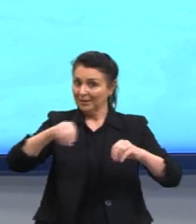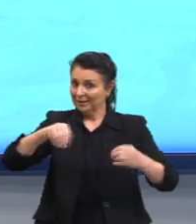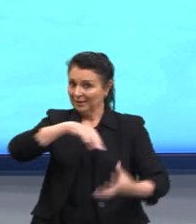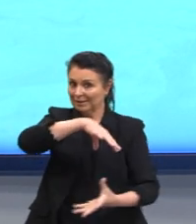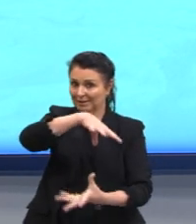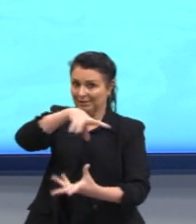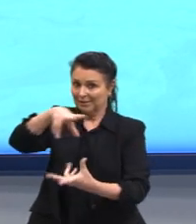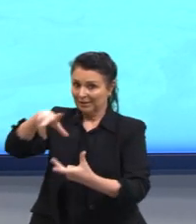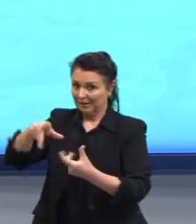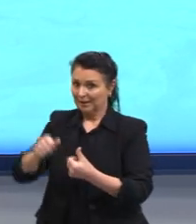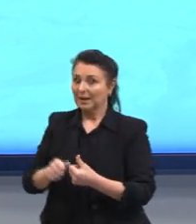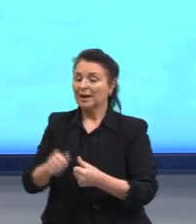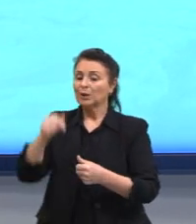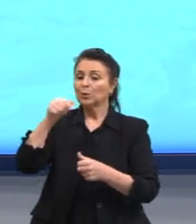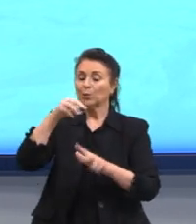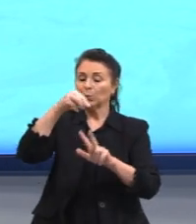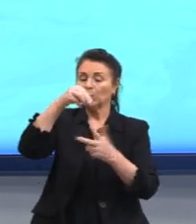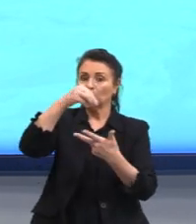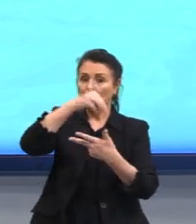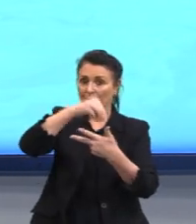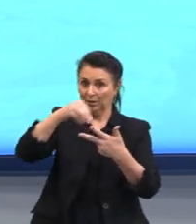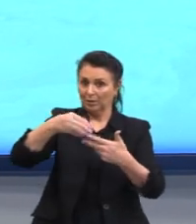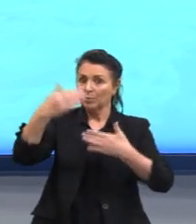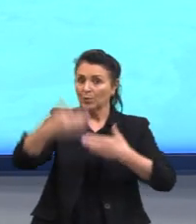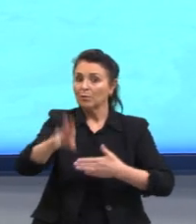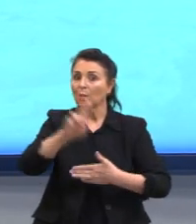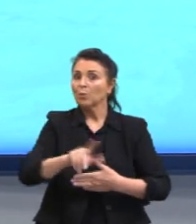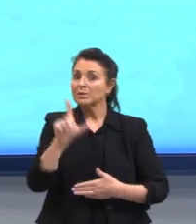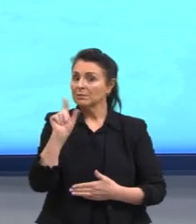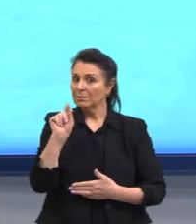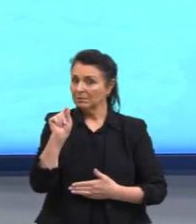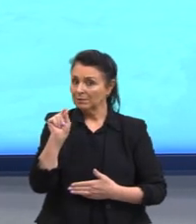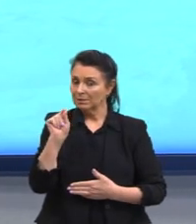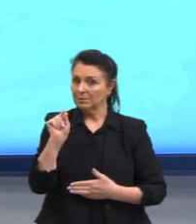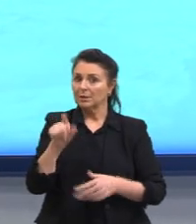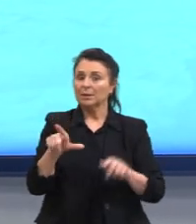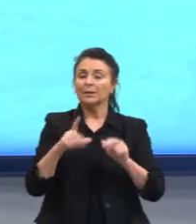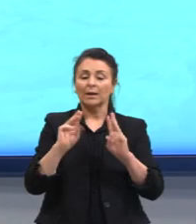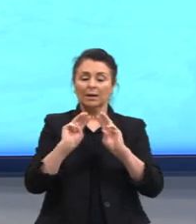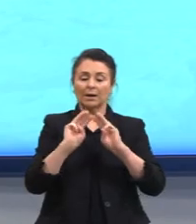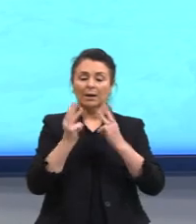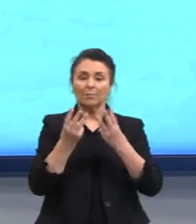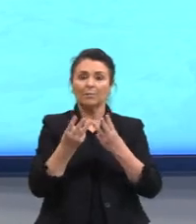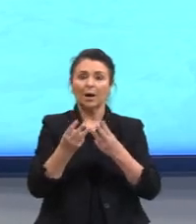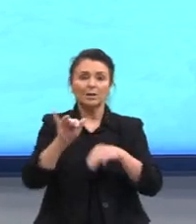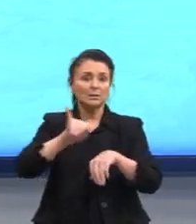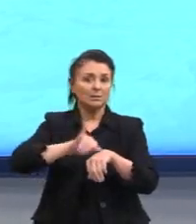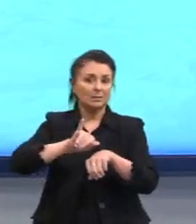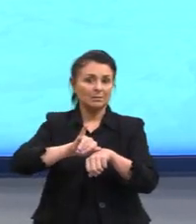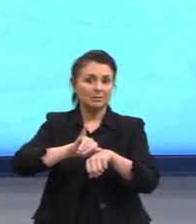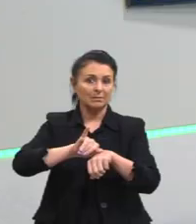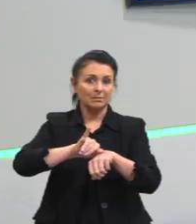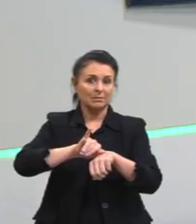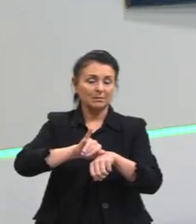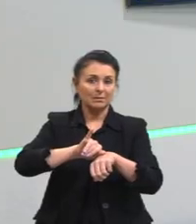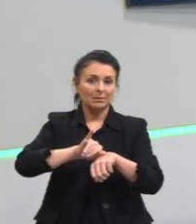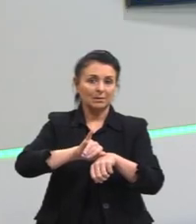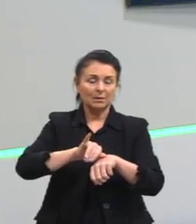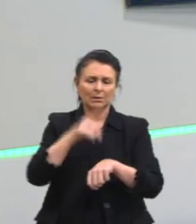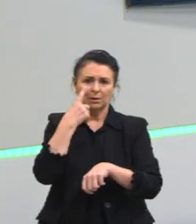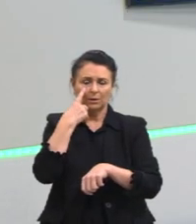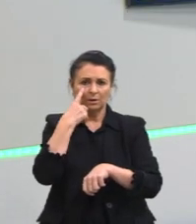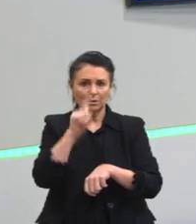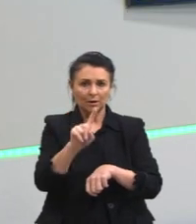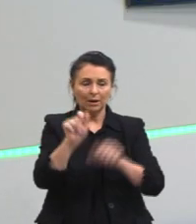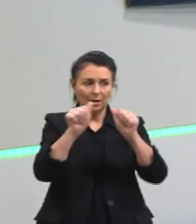usa o 10, né? E a massa do corpo. O que isso quer dizer, tá, gente? Se a gente olhar,